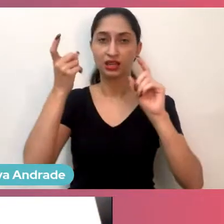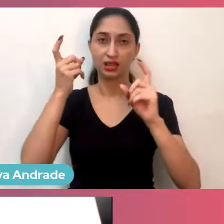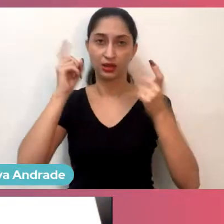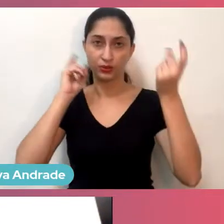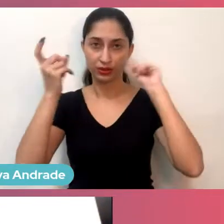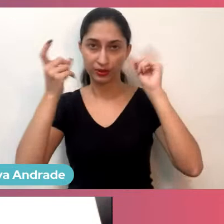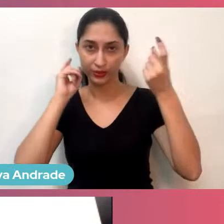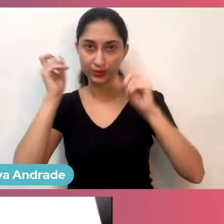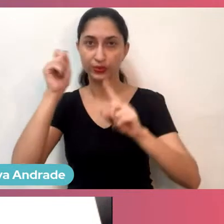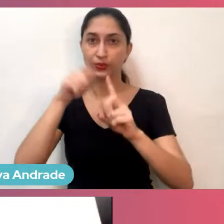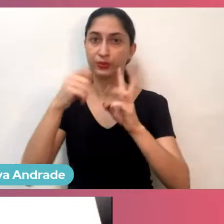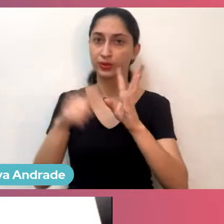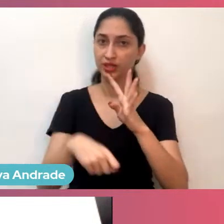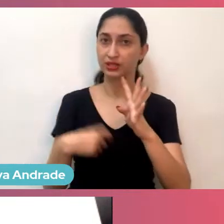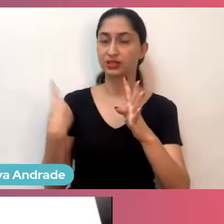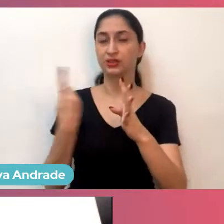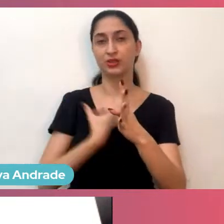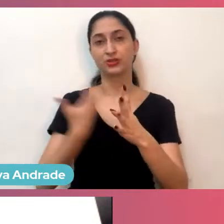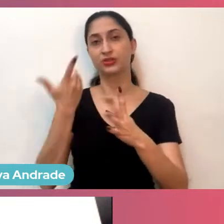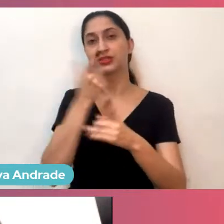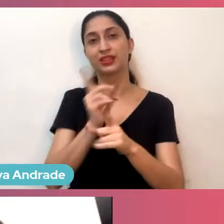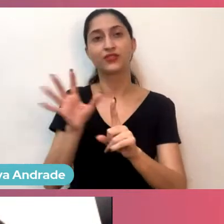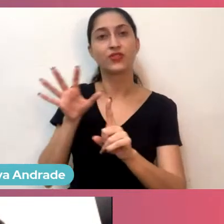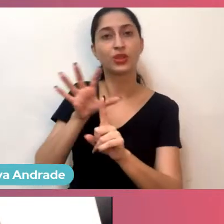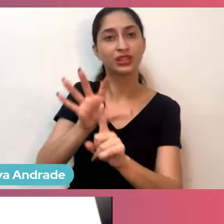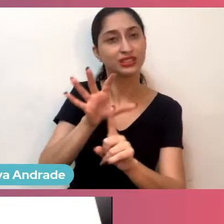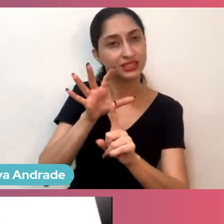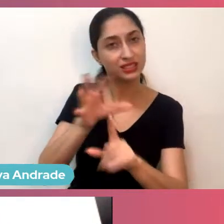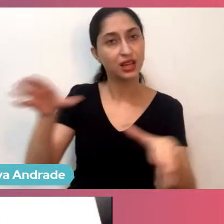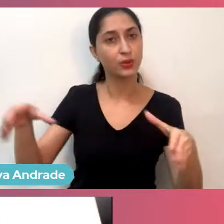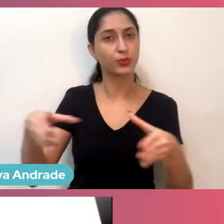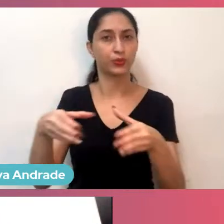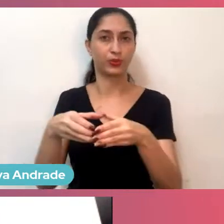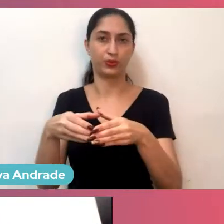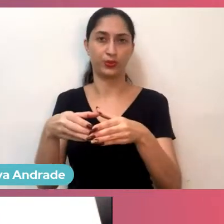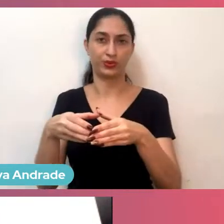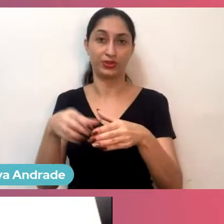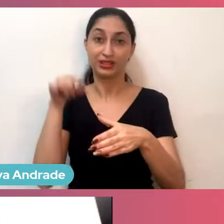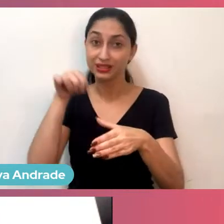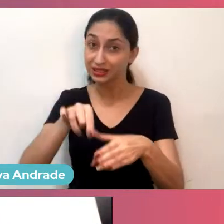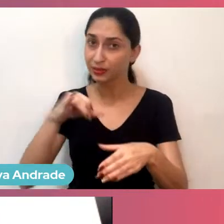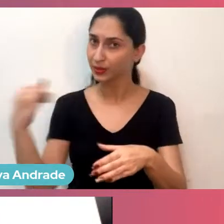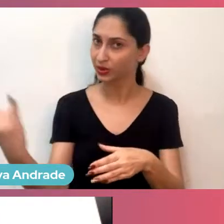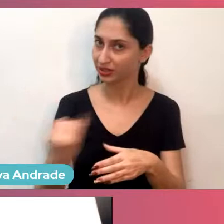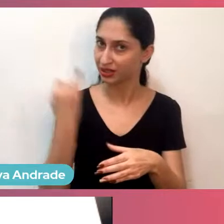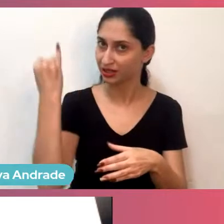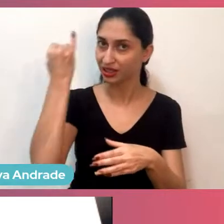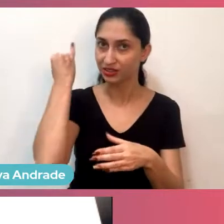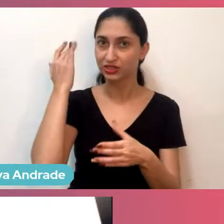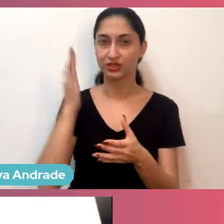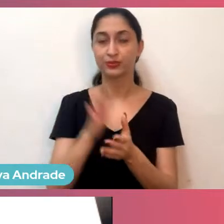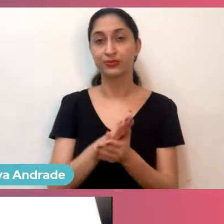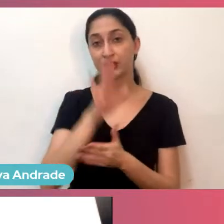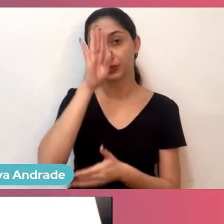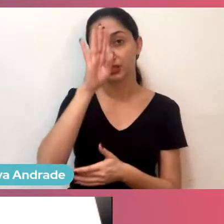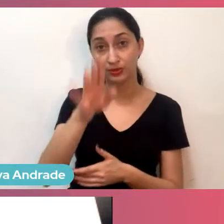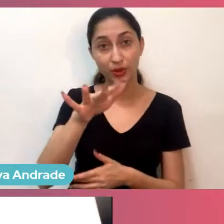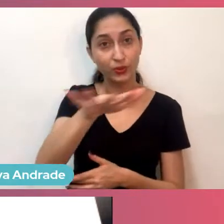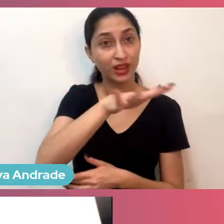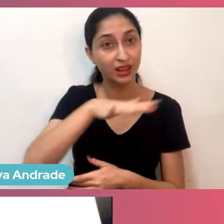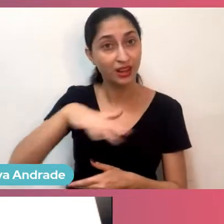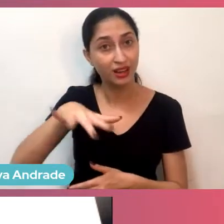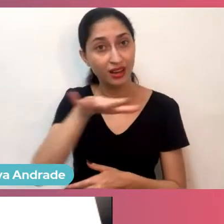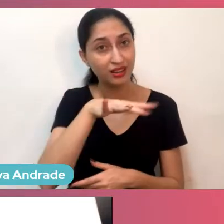trazer um pouco dessa inspiração para o time, que é bem importante, principalmente nesse ambiente distante.